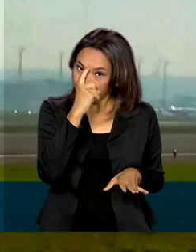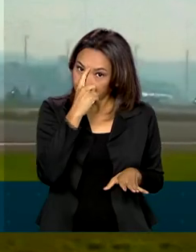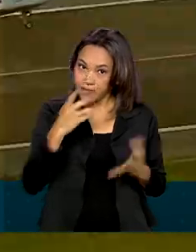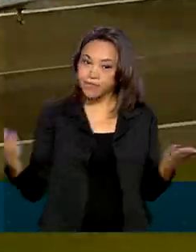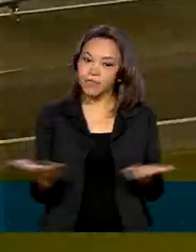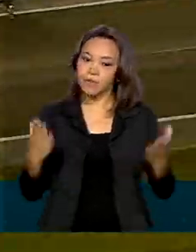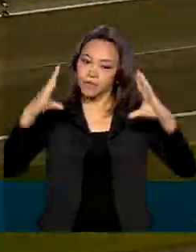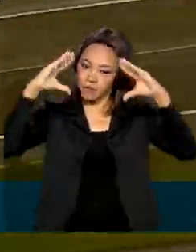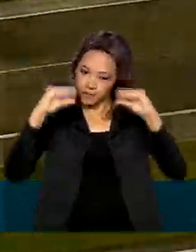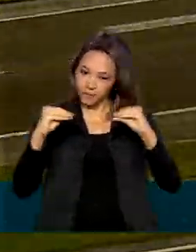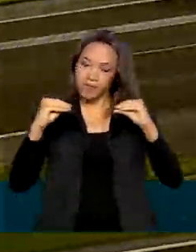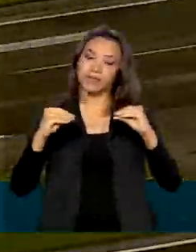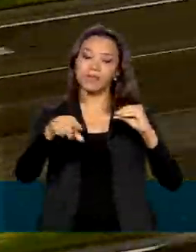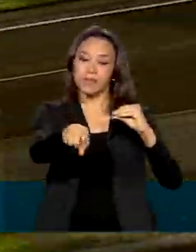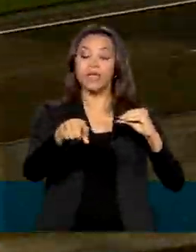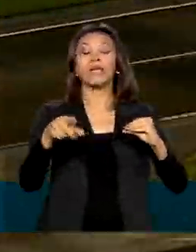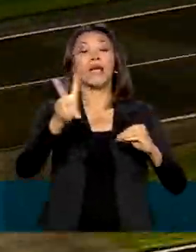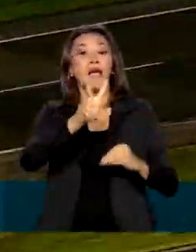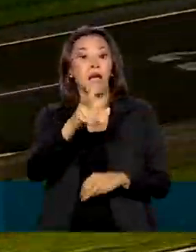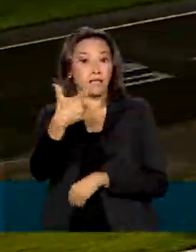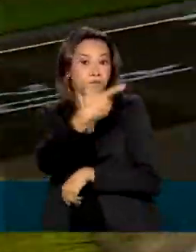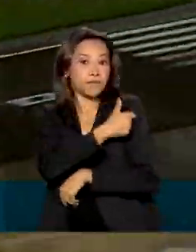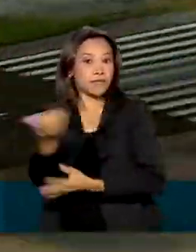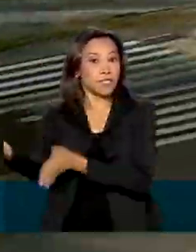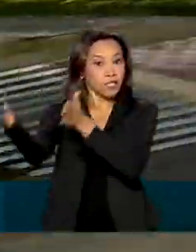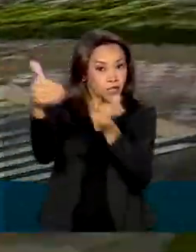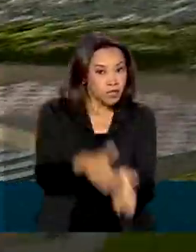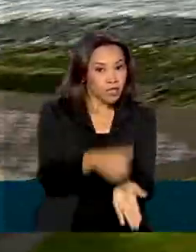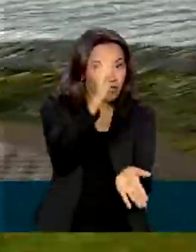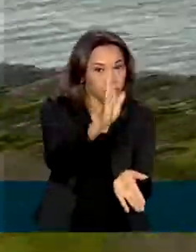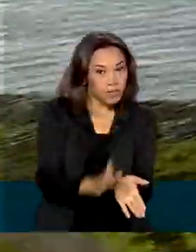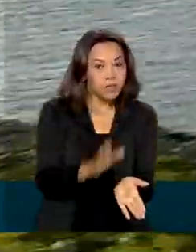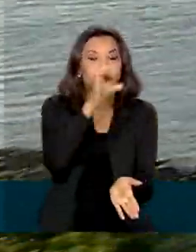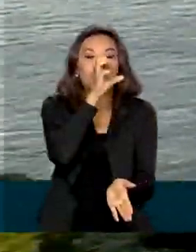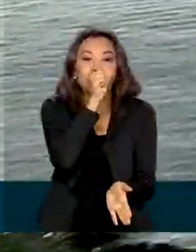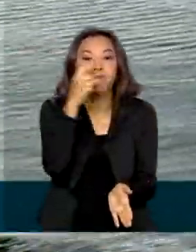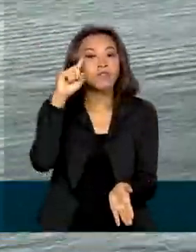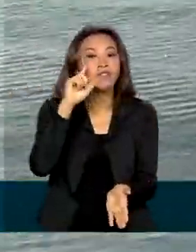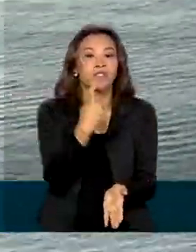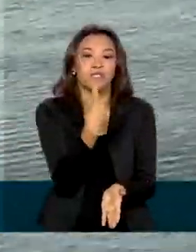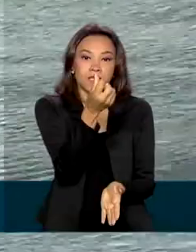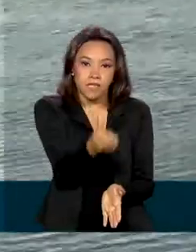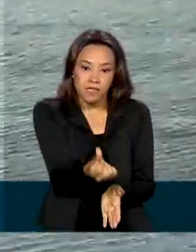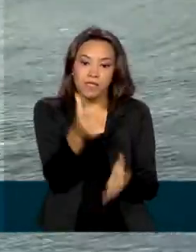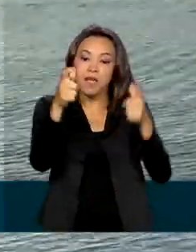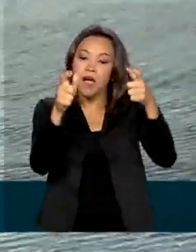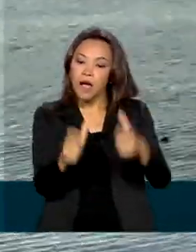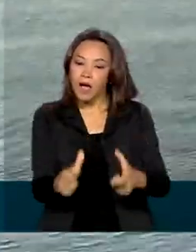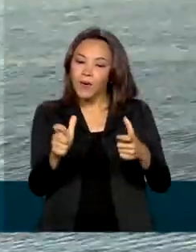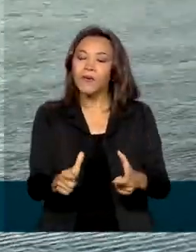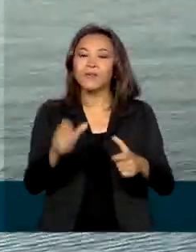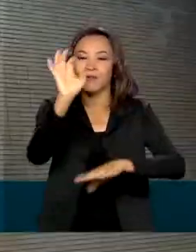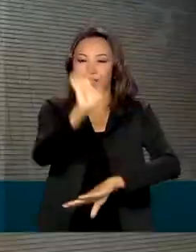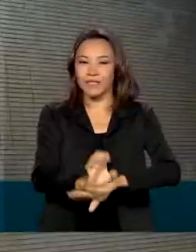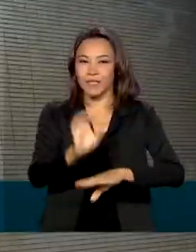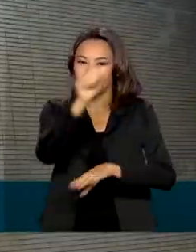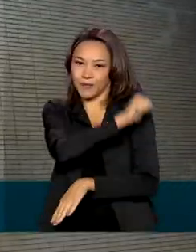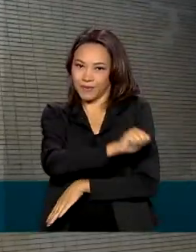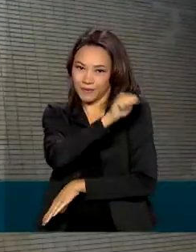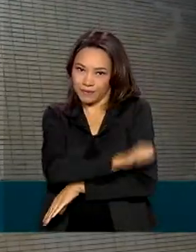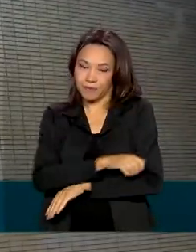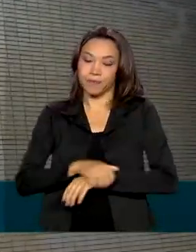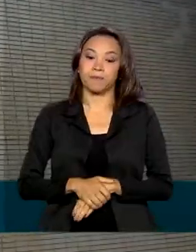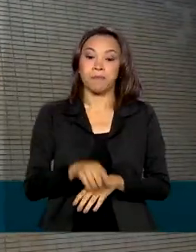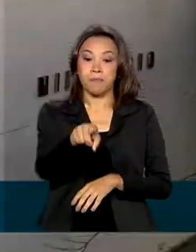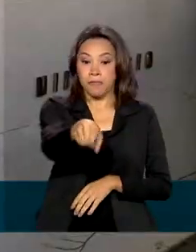quinta-feira. As vacinas chegarão ao Brasil no sábado, dia 16, no aeroporto do Galeão, no Rio de Janeiro. Segundo